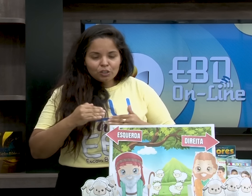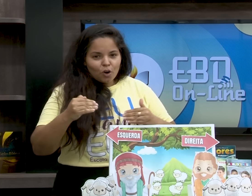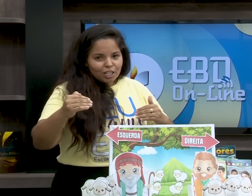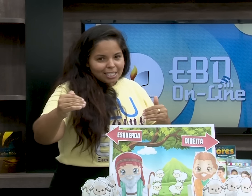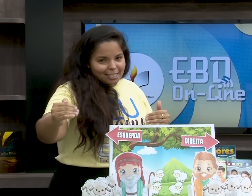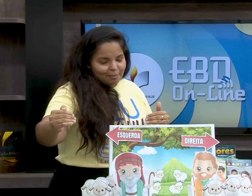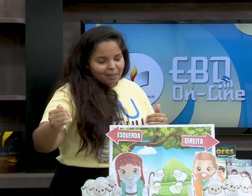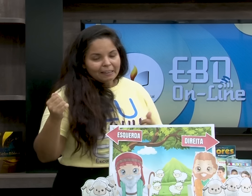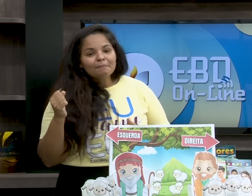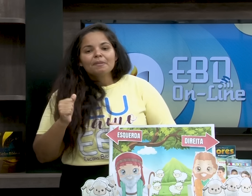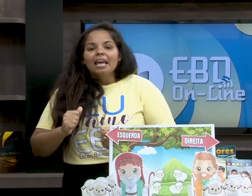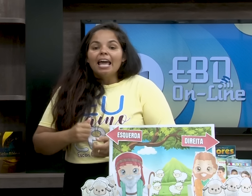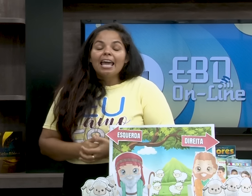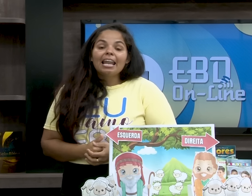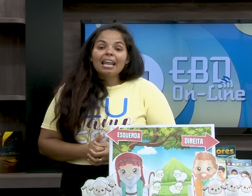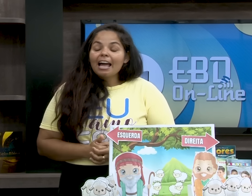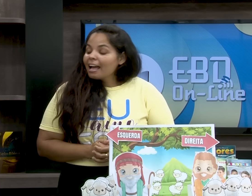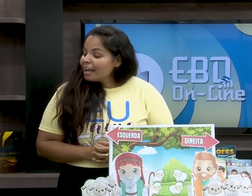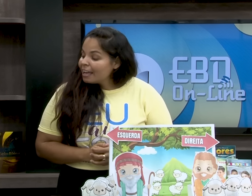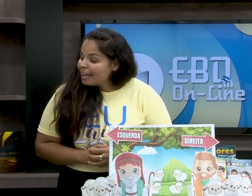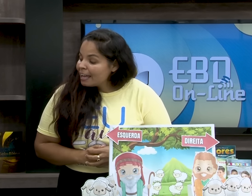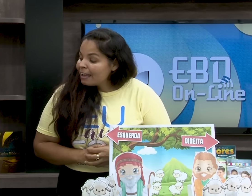criança, durante toda essa semana,